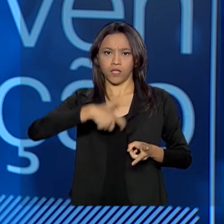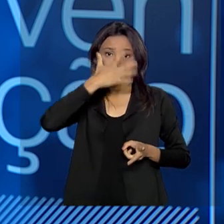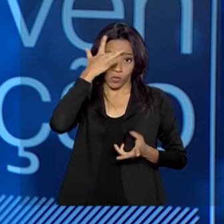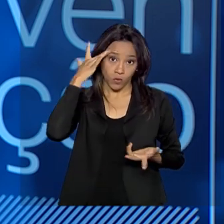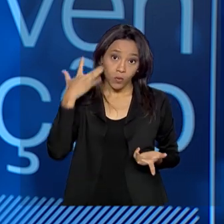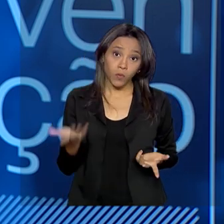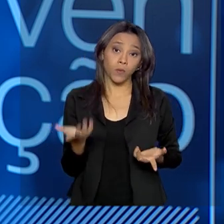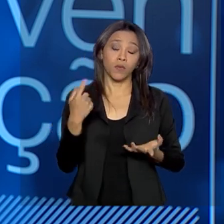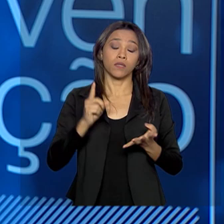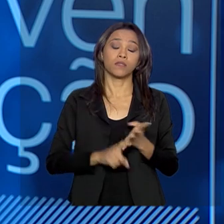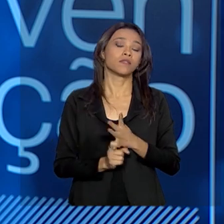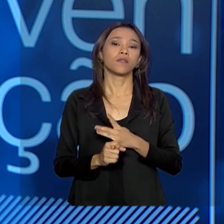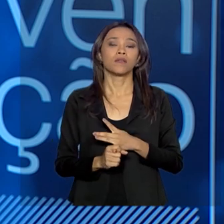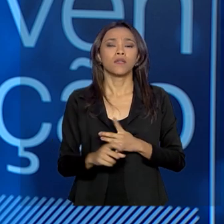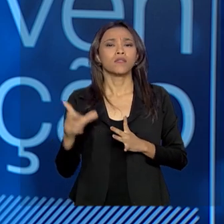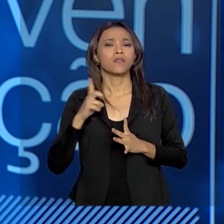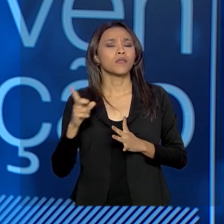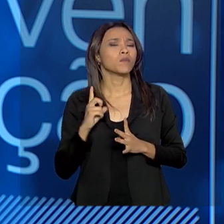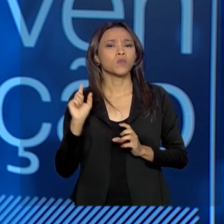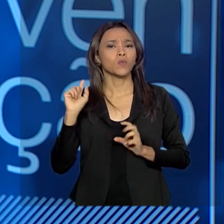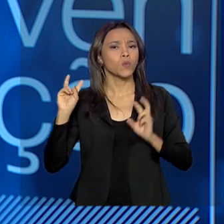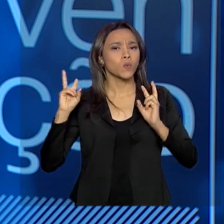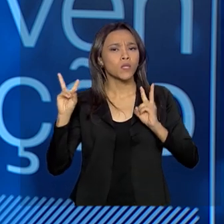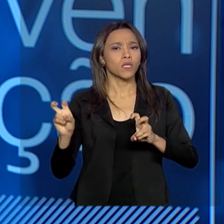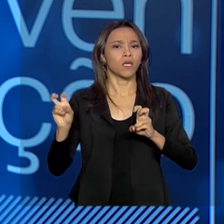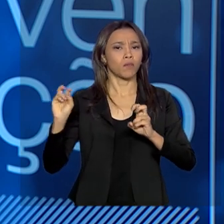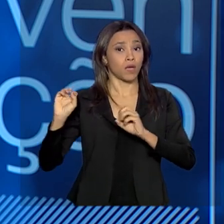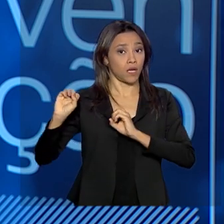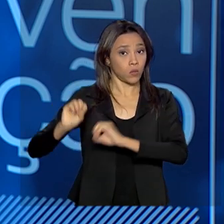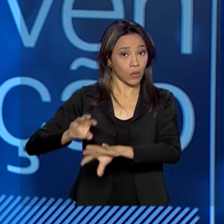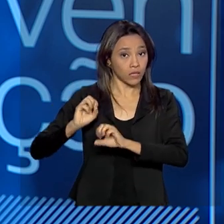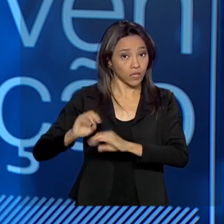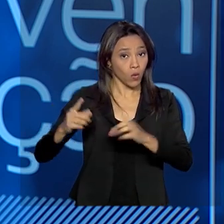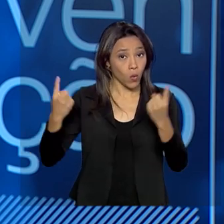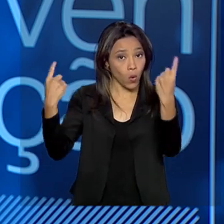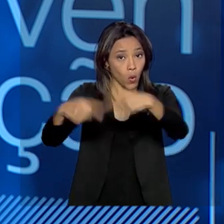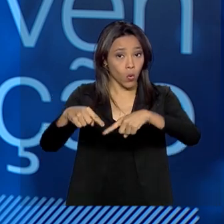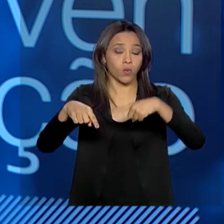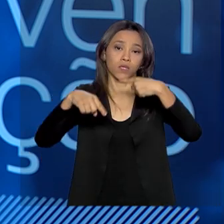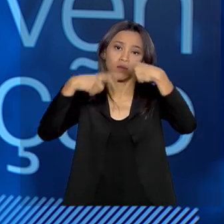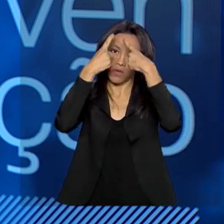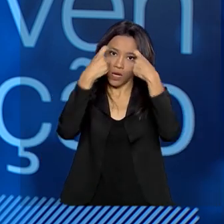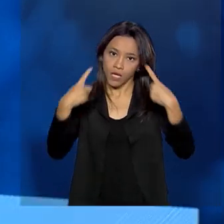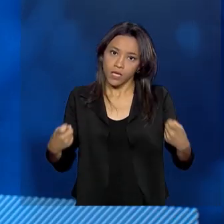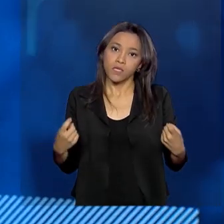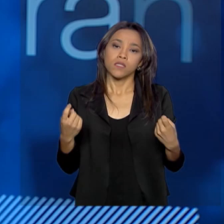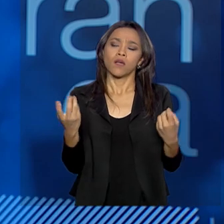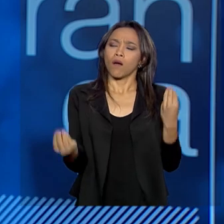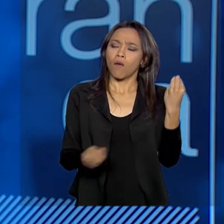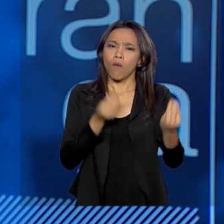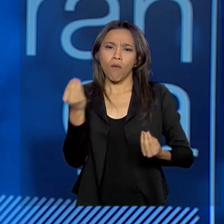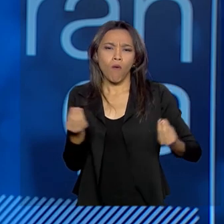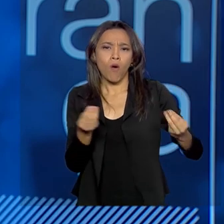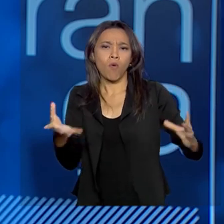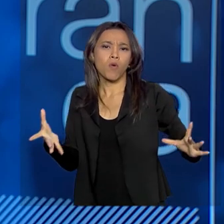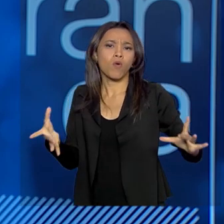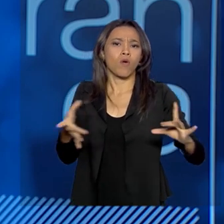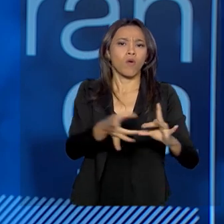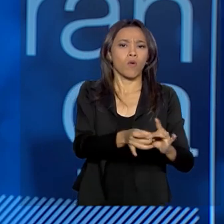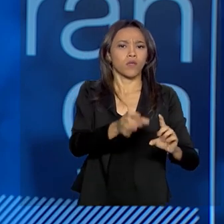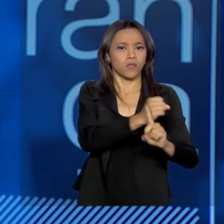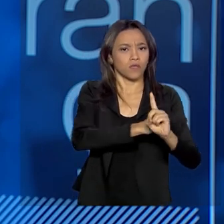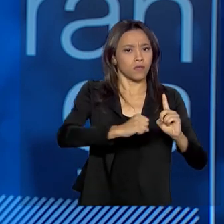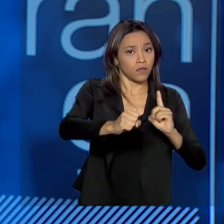a questão da educação contra a violência, a ressocialização do agressor e o tratamento da família